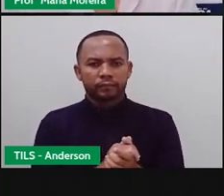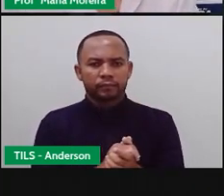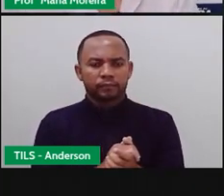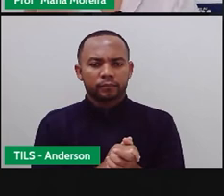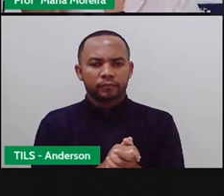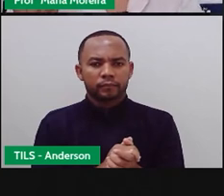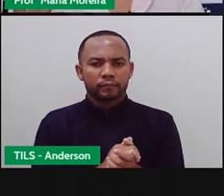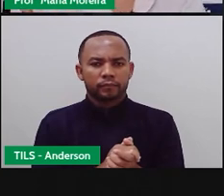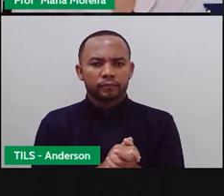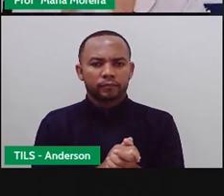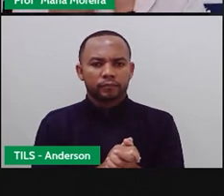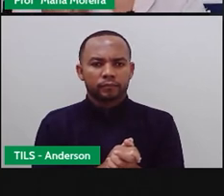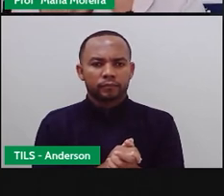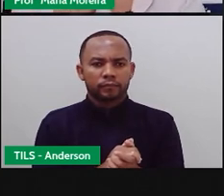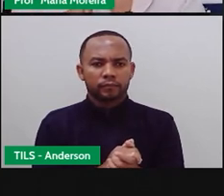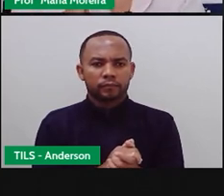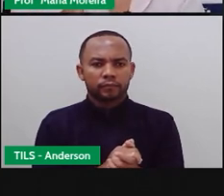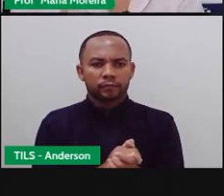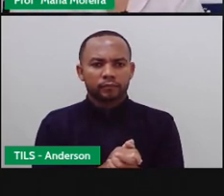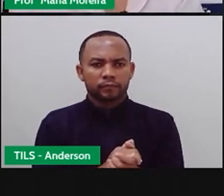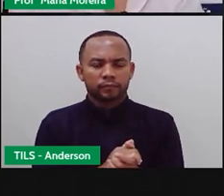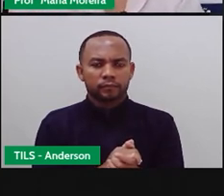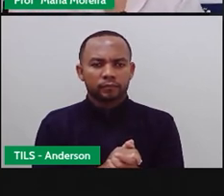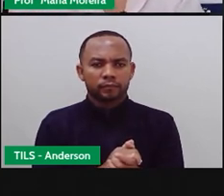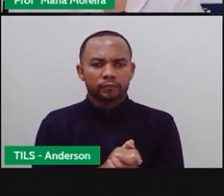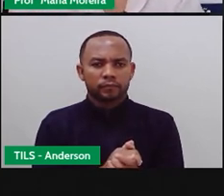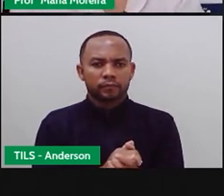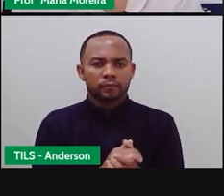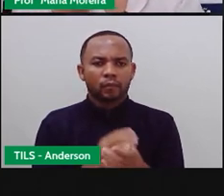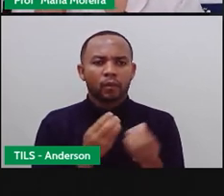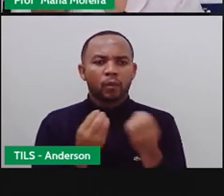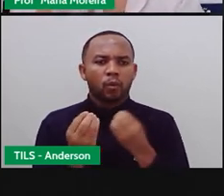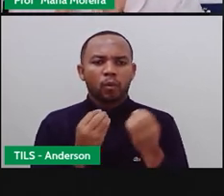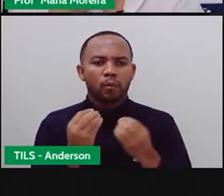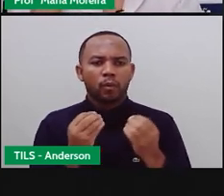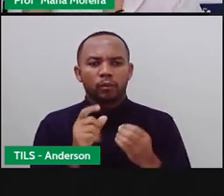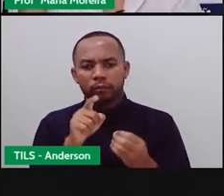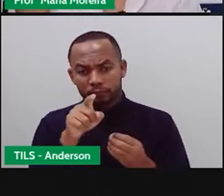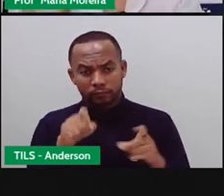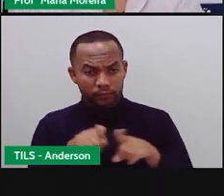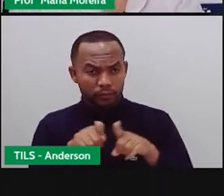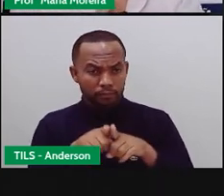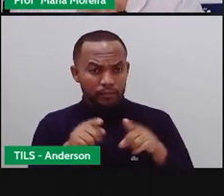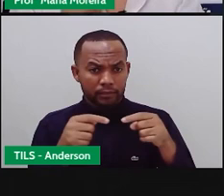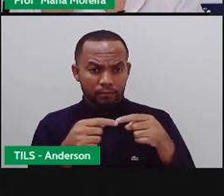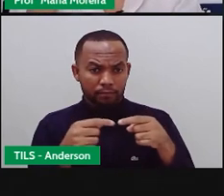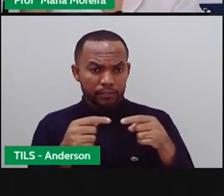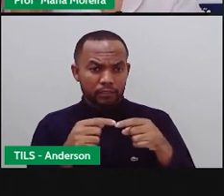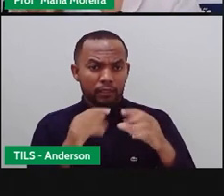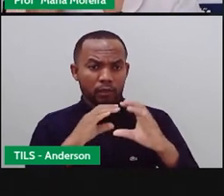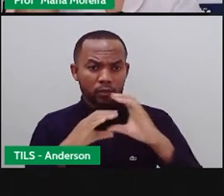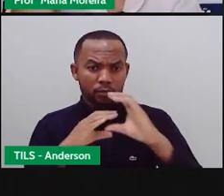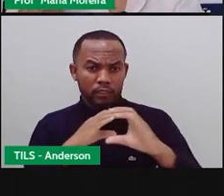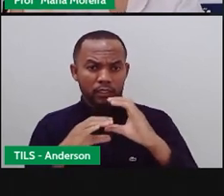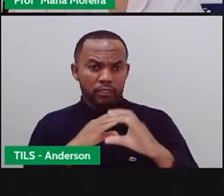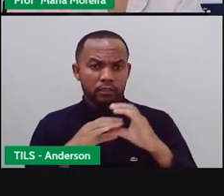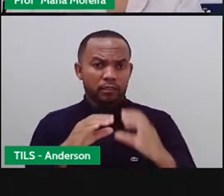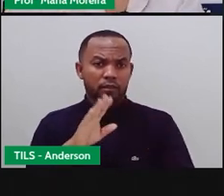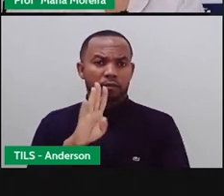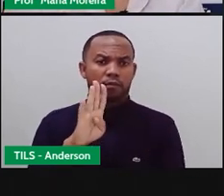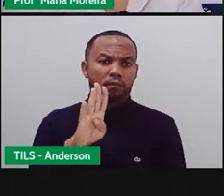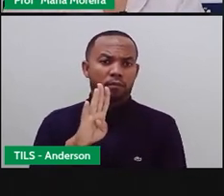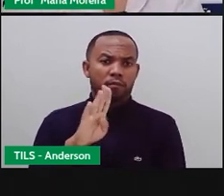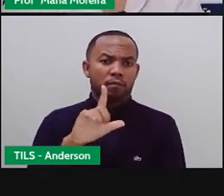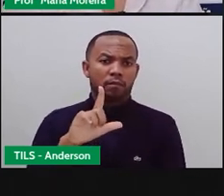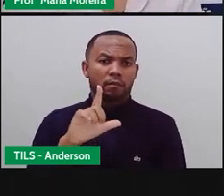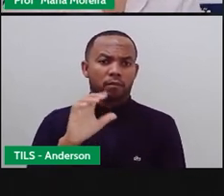Aqui o blog também, que é um meio de comunicação, né? Que você traz reportagens, como um jornal, mas é de uma forma